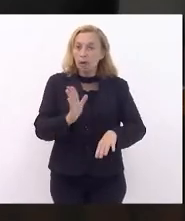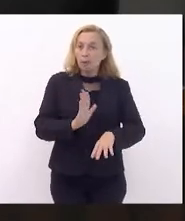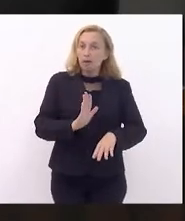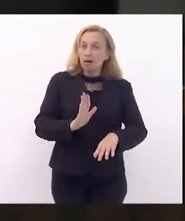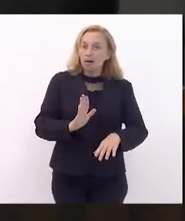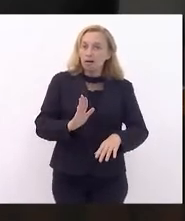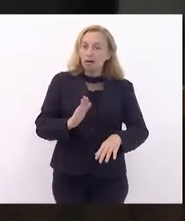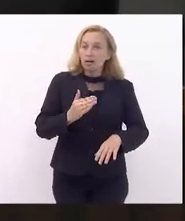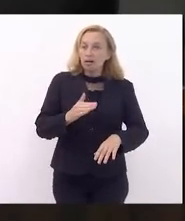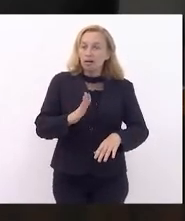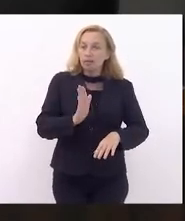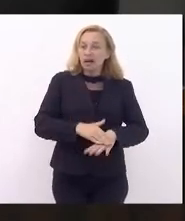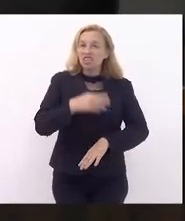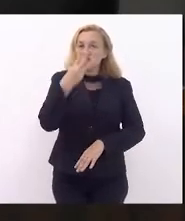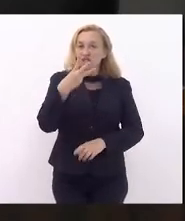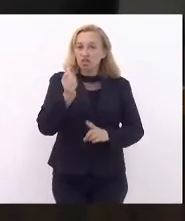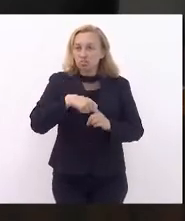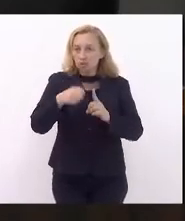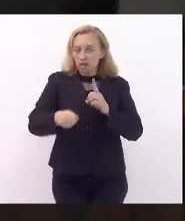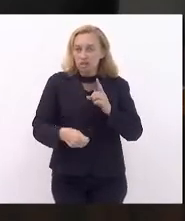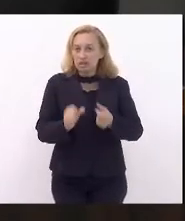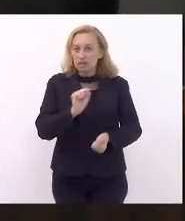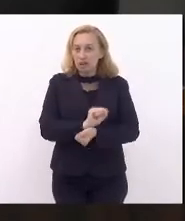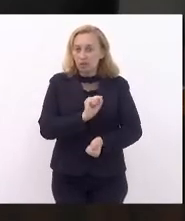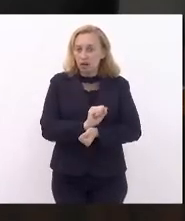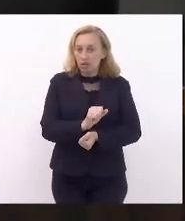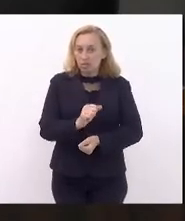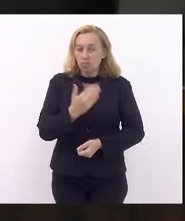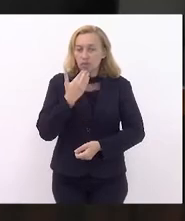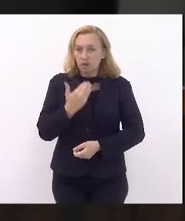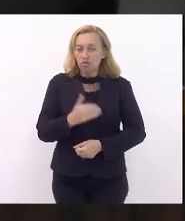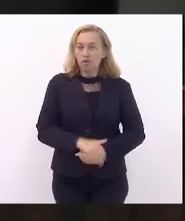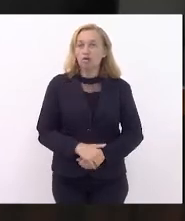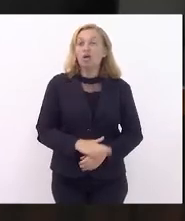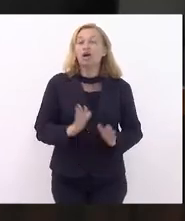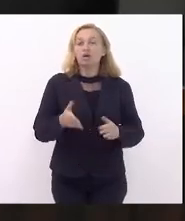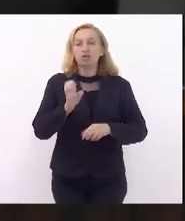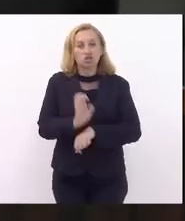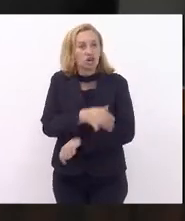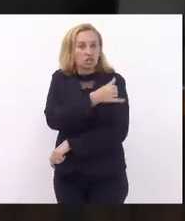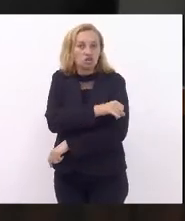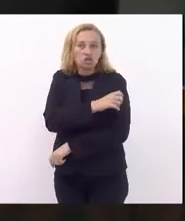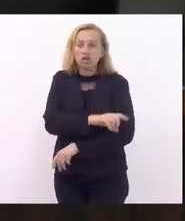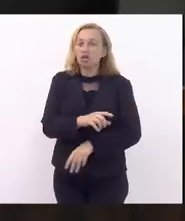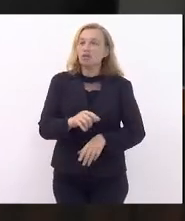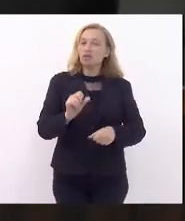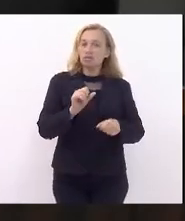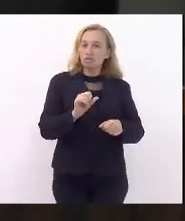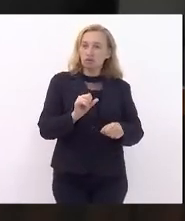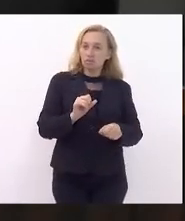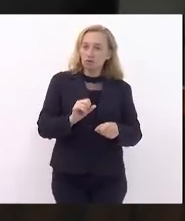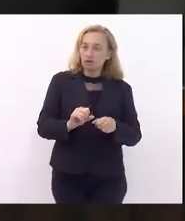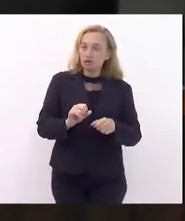três meses. Então, o Estado do Rio de Janeiro fez o seu dever de casa,